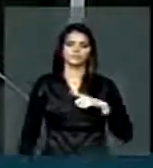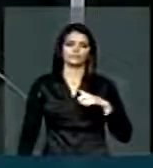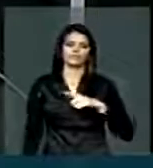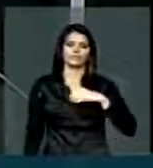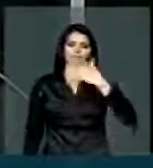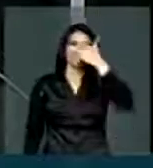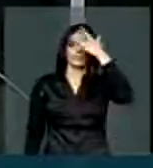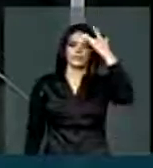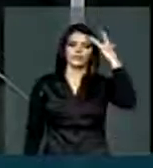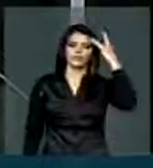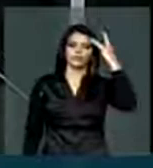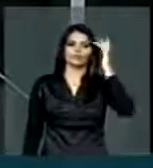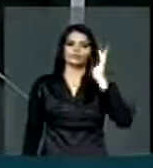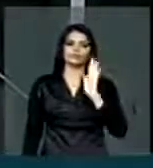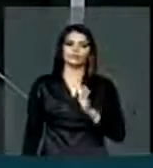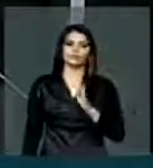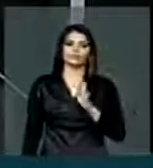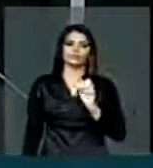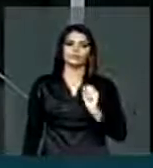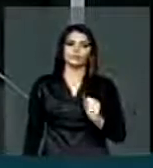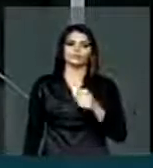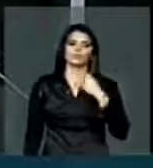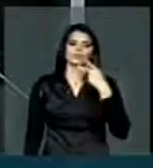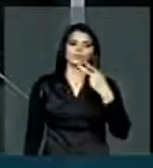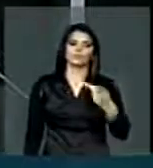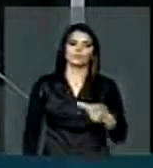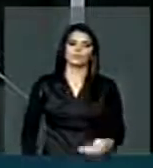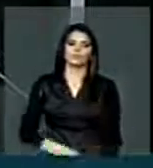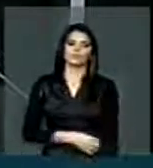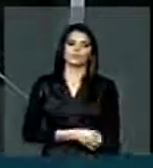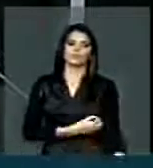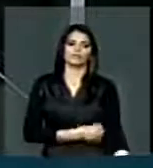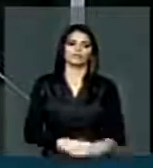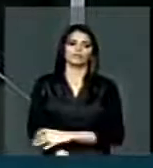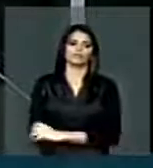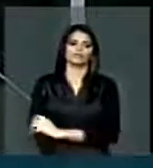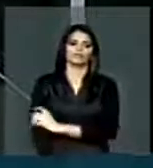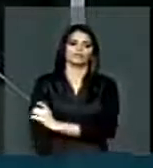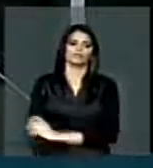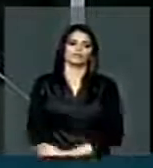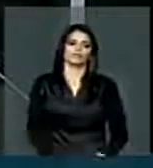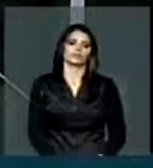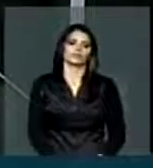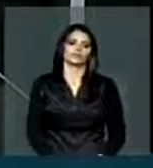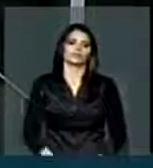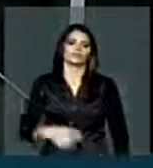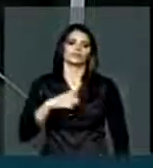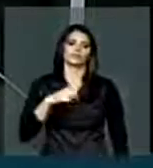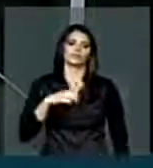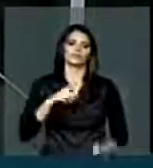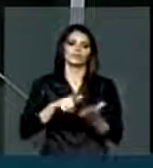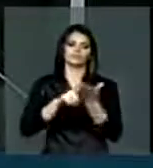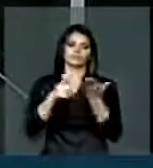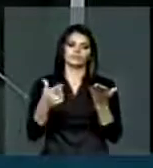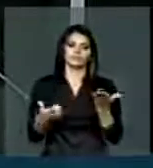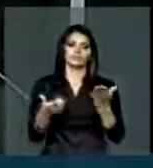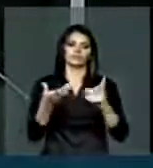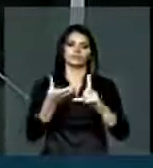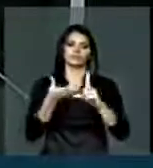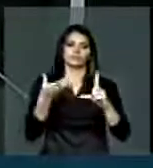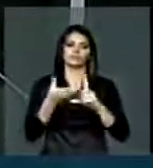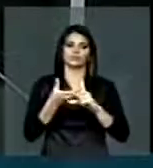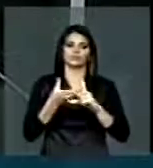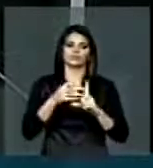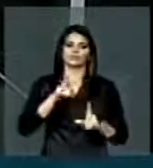inclusive eu posso, através dos veículos de comunicação, a